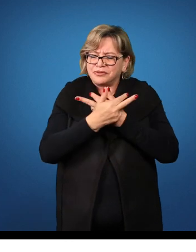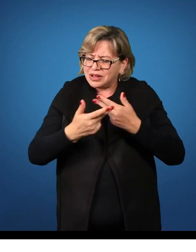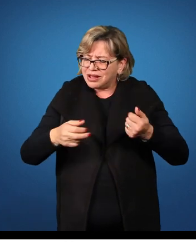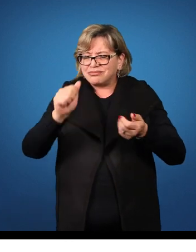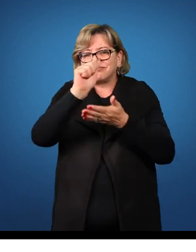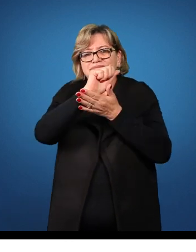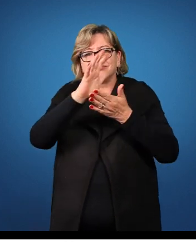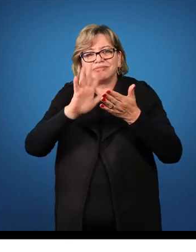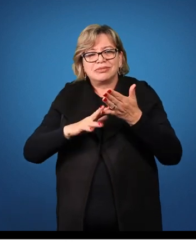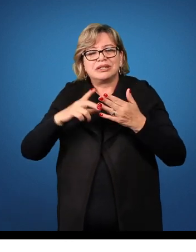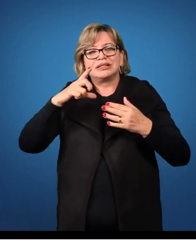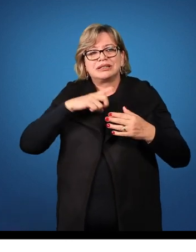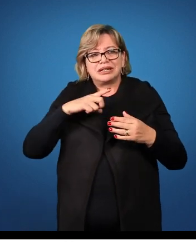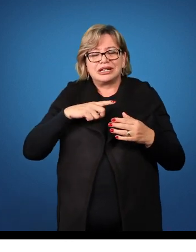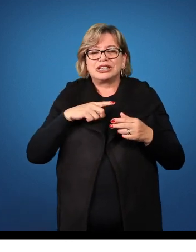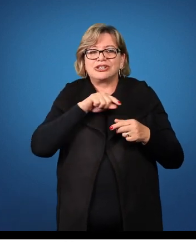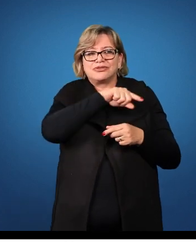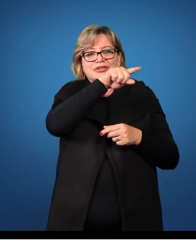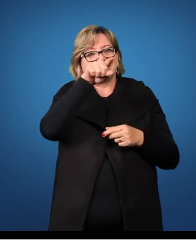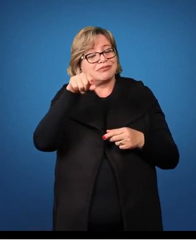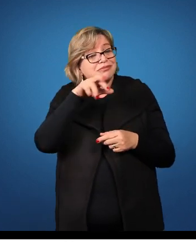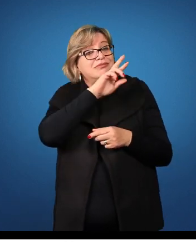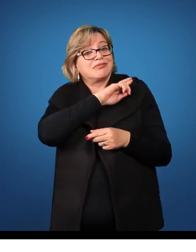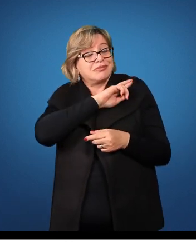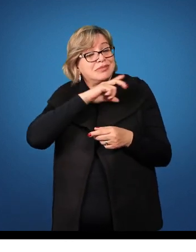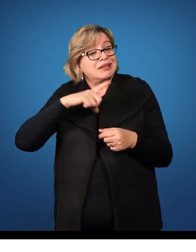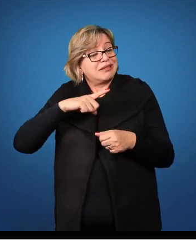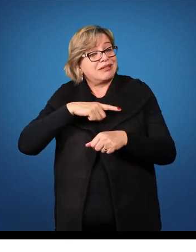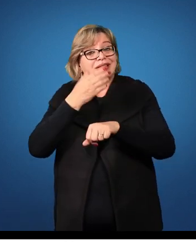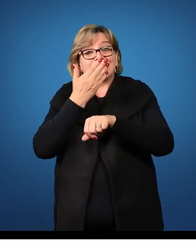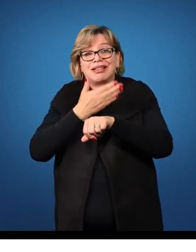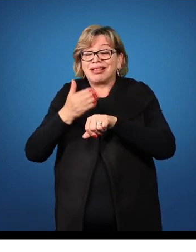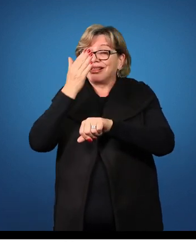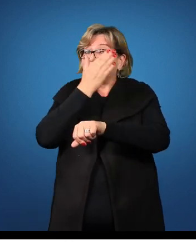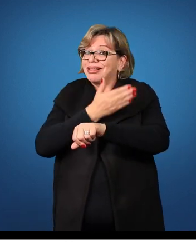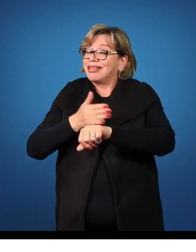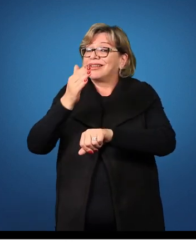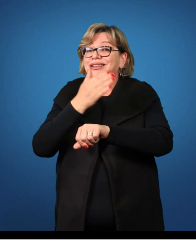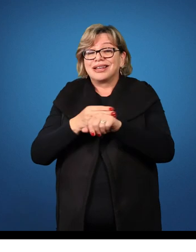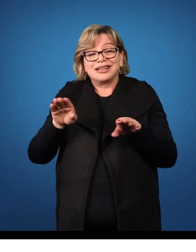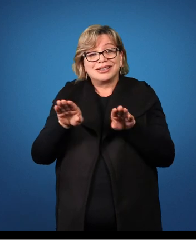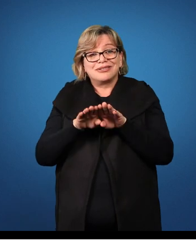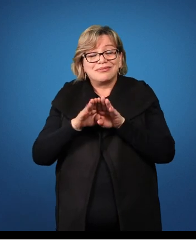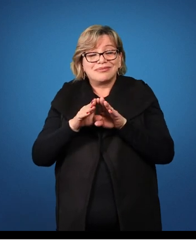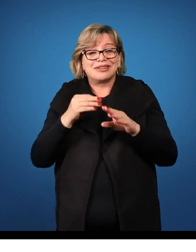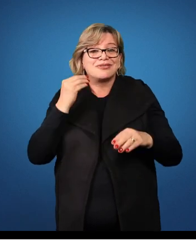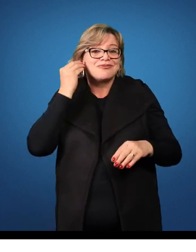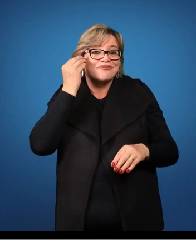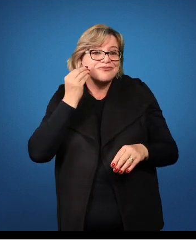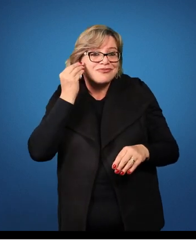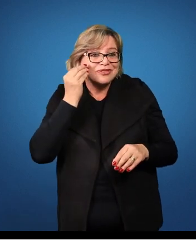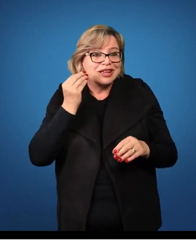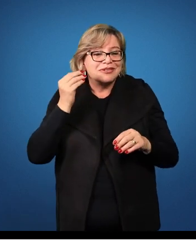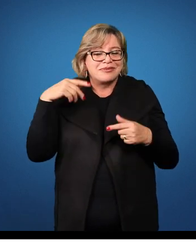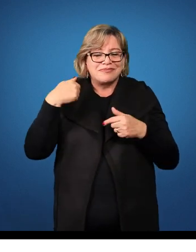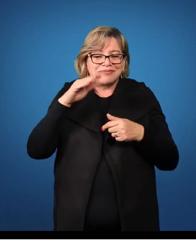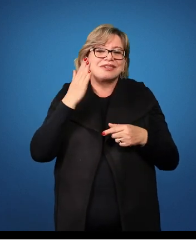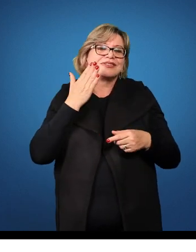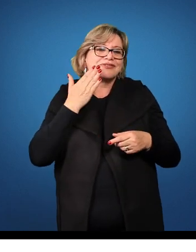exercícios que competem o aluno treinar e exercitar para facilitar a sua própria vida.